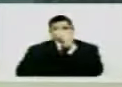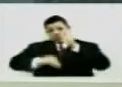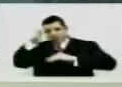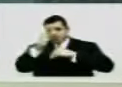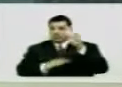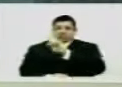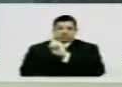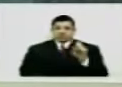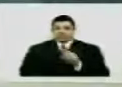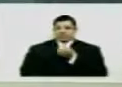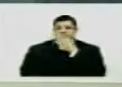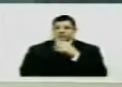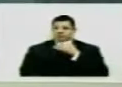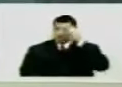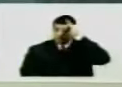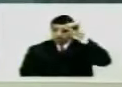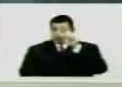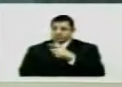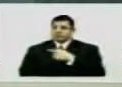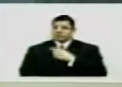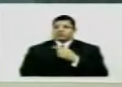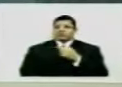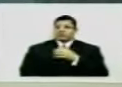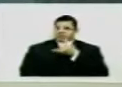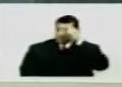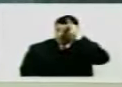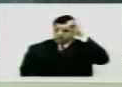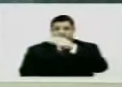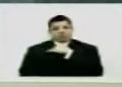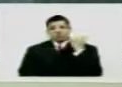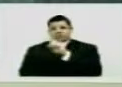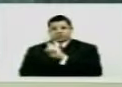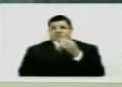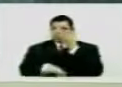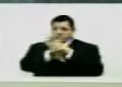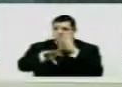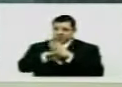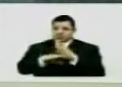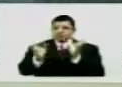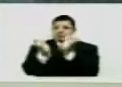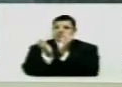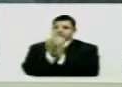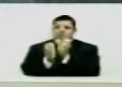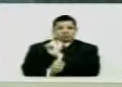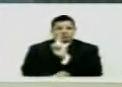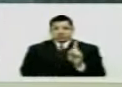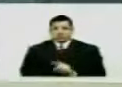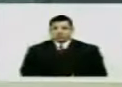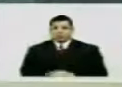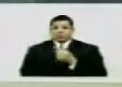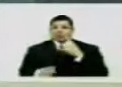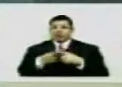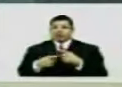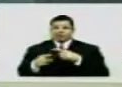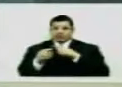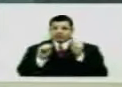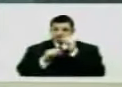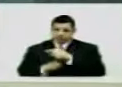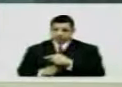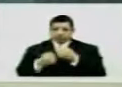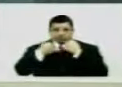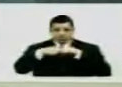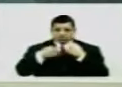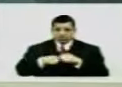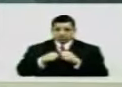profissional Com prevenção Você não evita a morte Praticada pelo grupo de extermínio Com prevenção